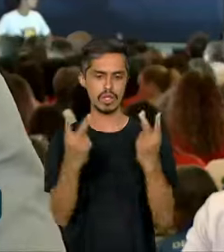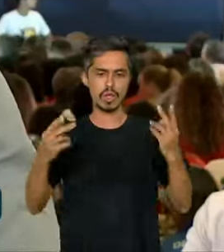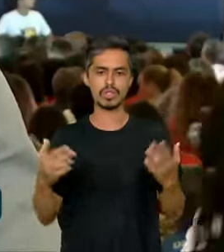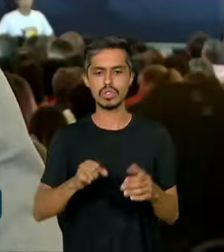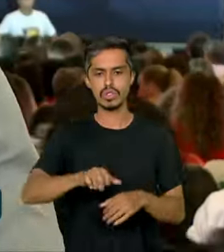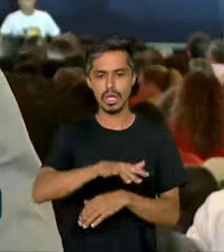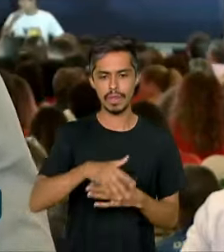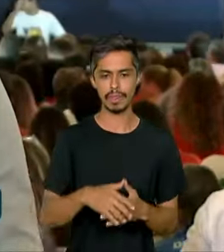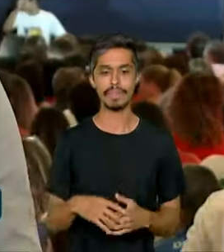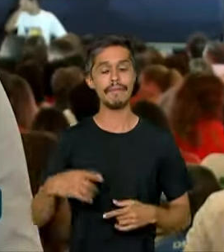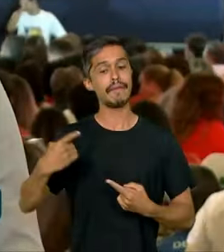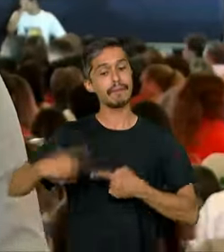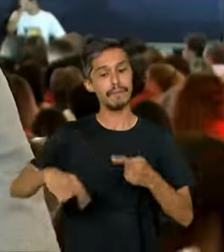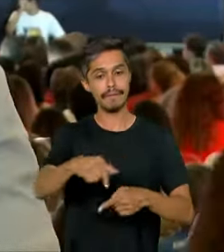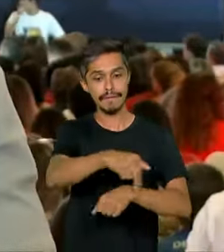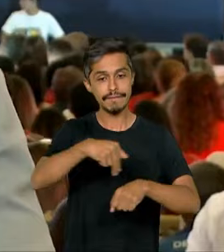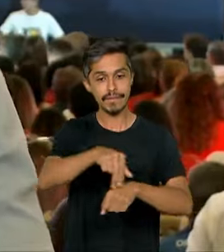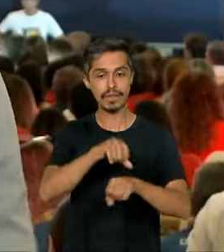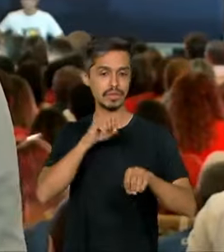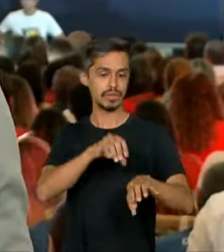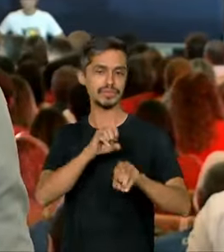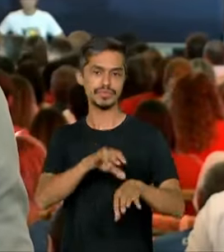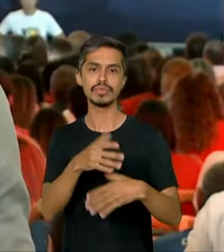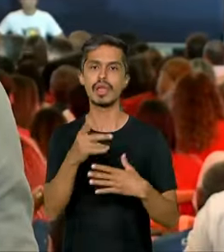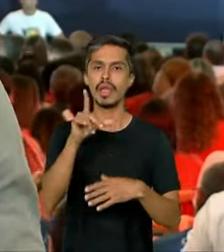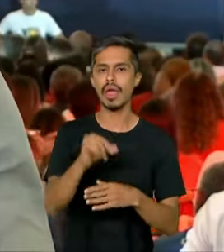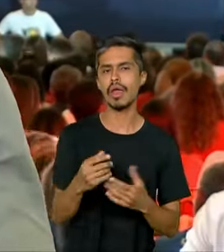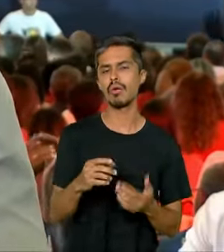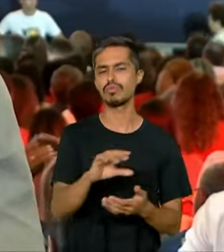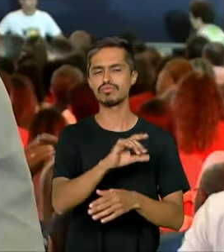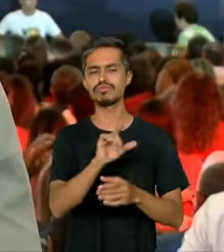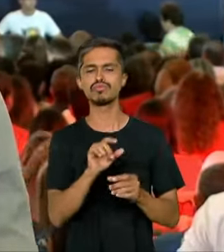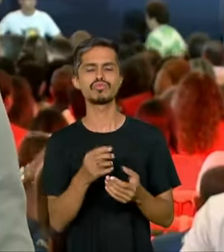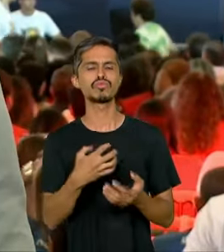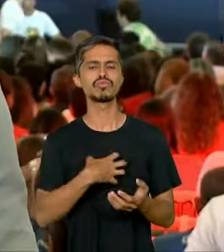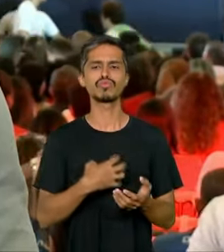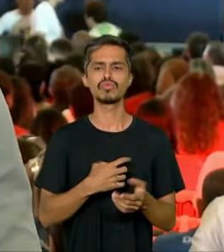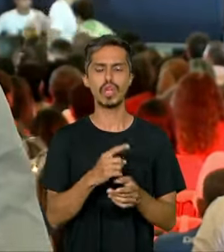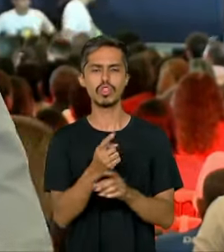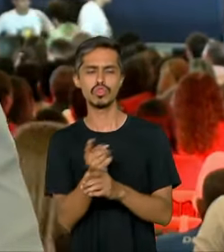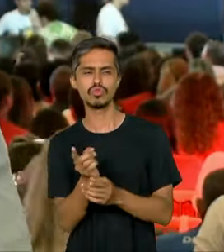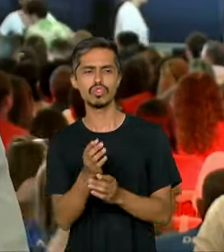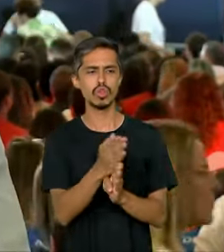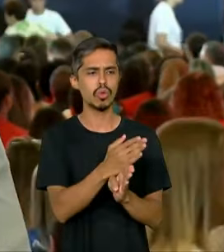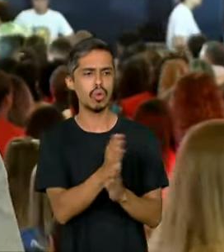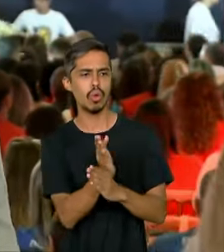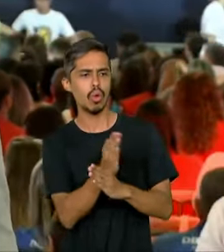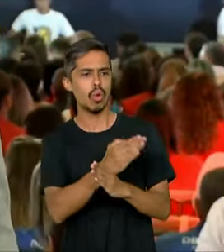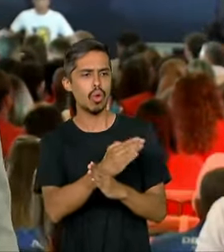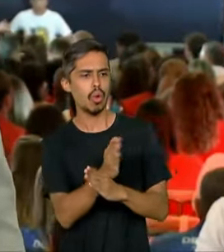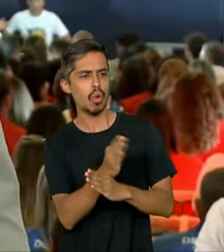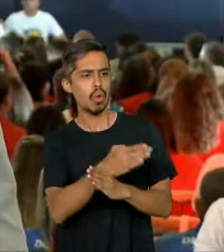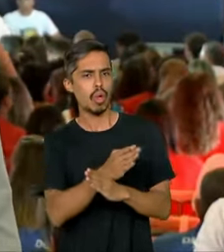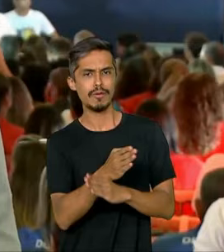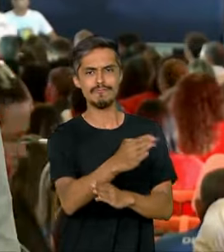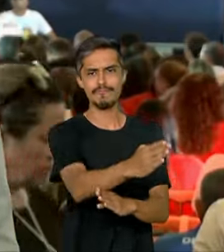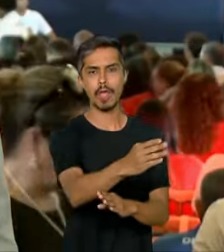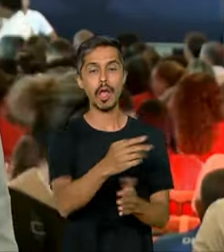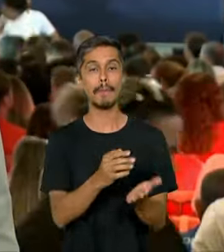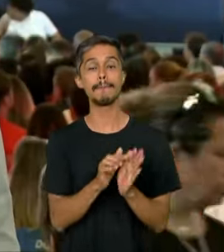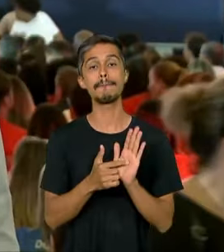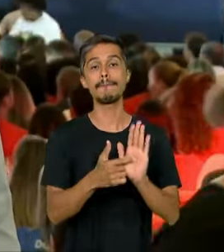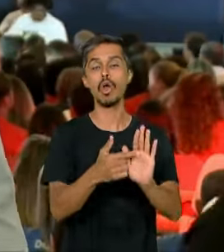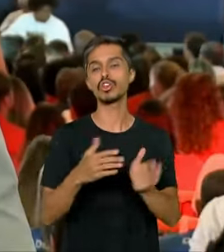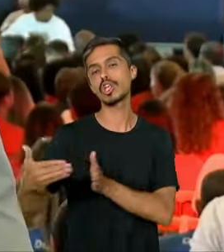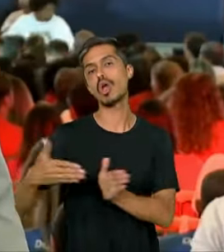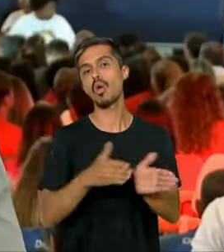Esta Política Nacional de Educação funciona como uma bússola, sempre apontando o caminho a percorrer e é construída com a participação da